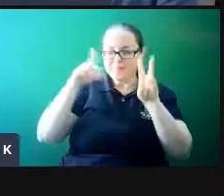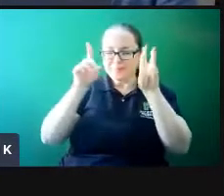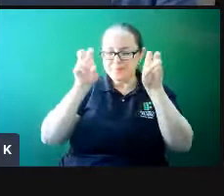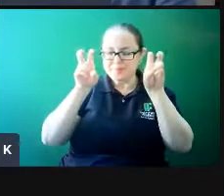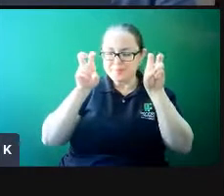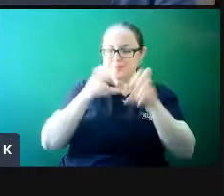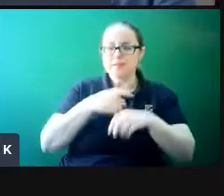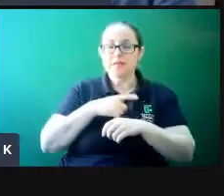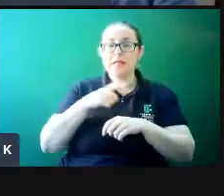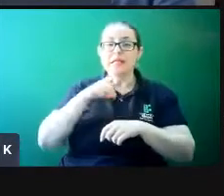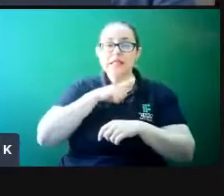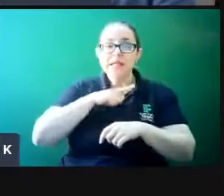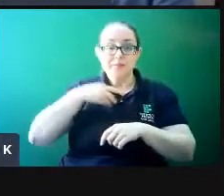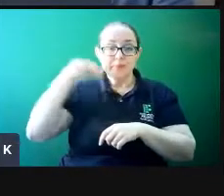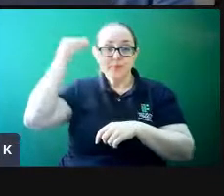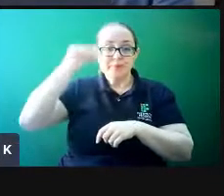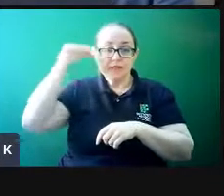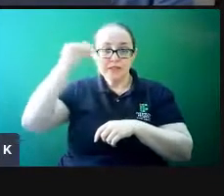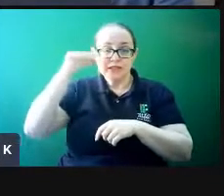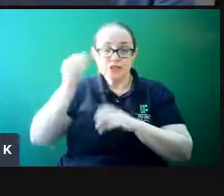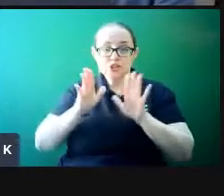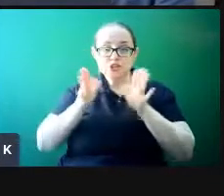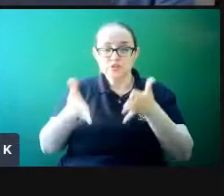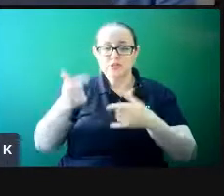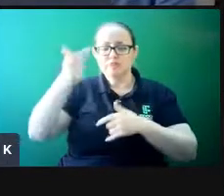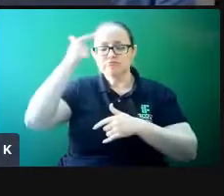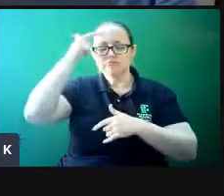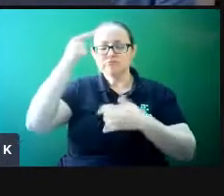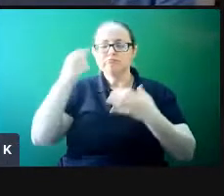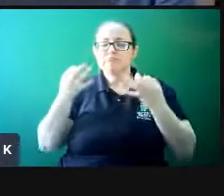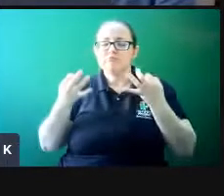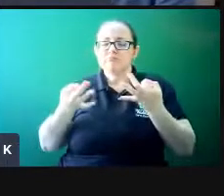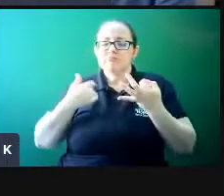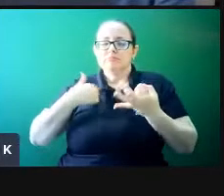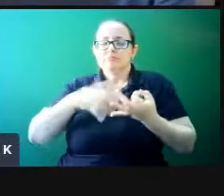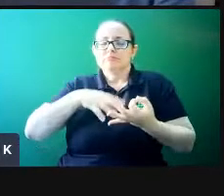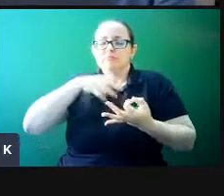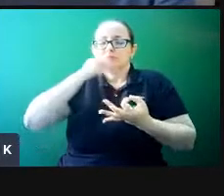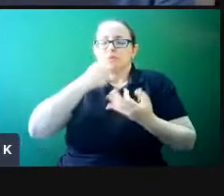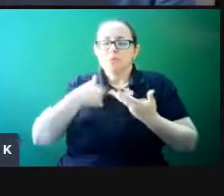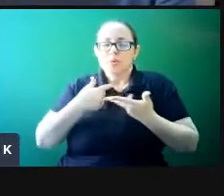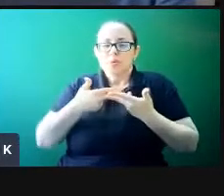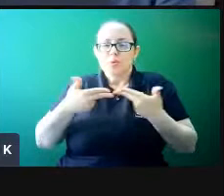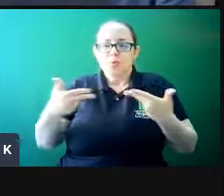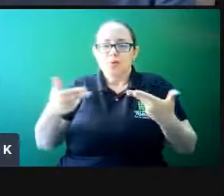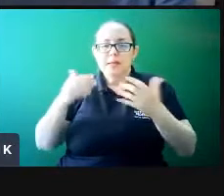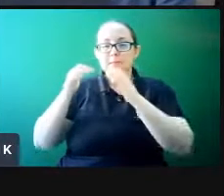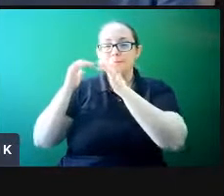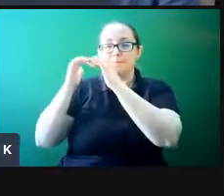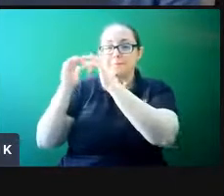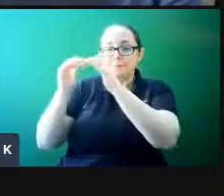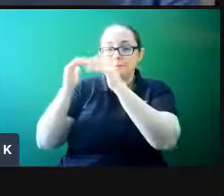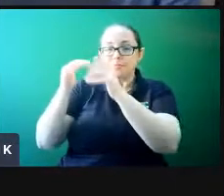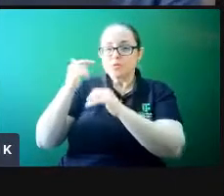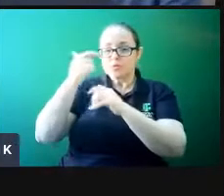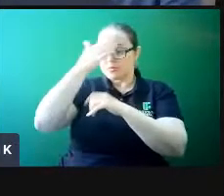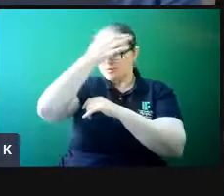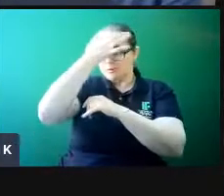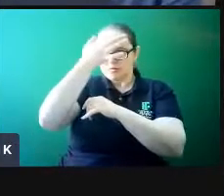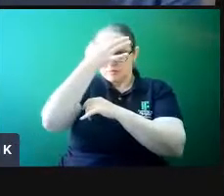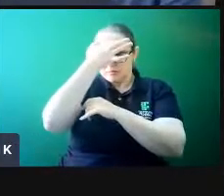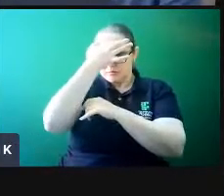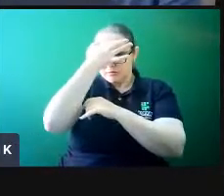experientes nessa prática de meditação, eles tiveram mais massa cinzenta na parte frontal do córtex,